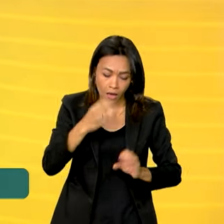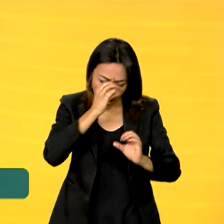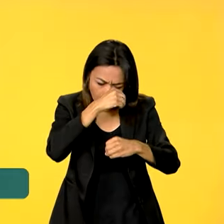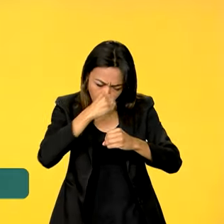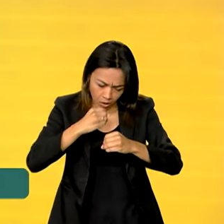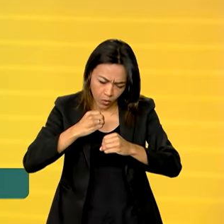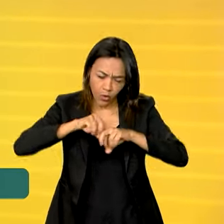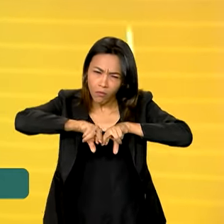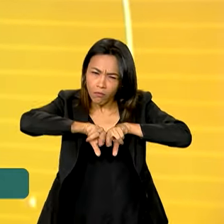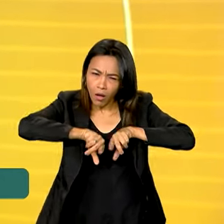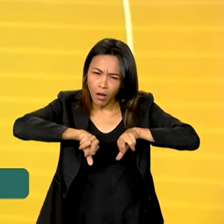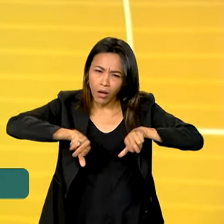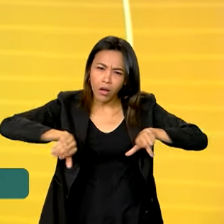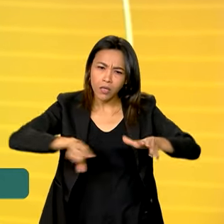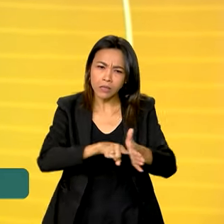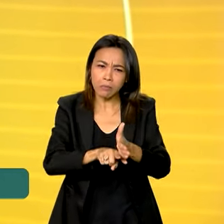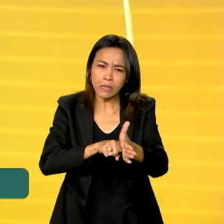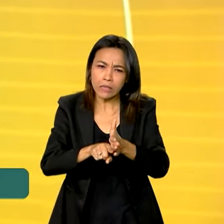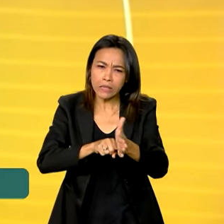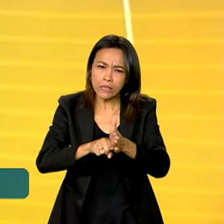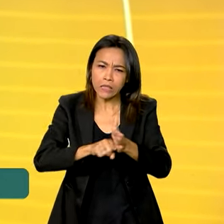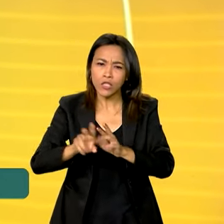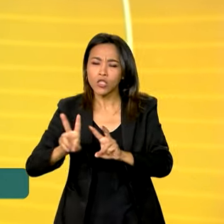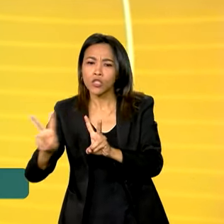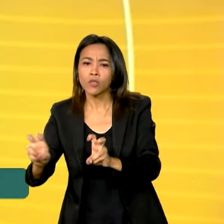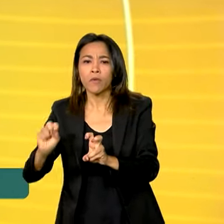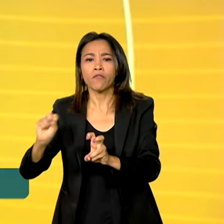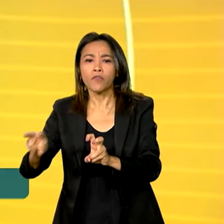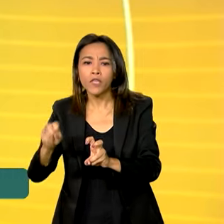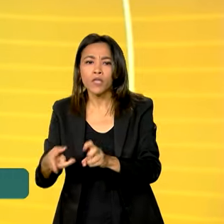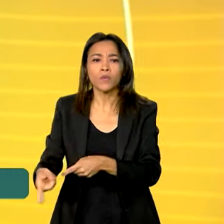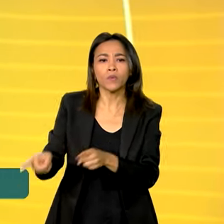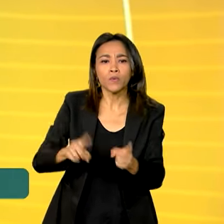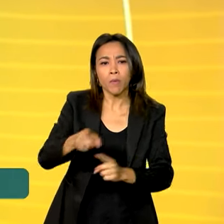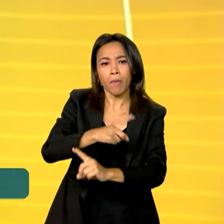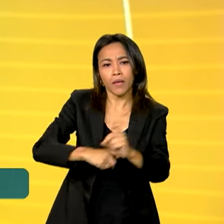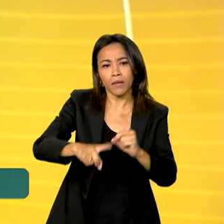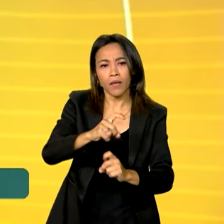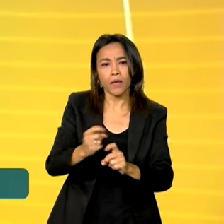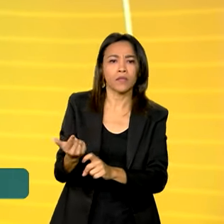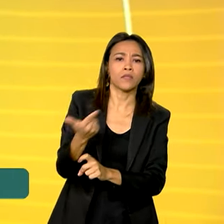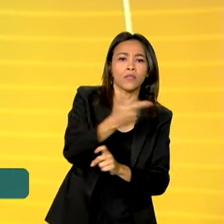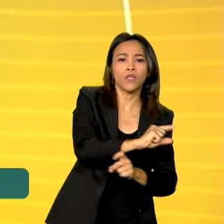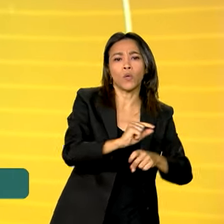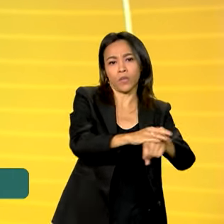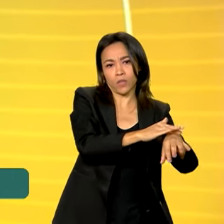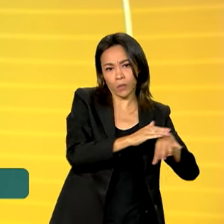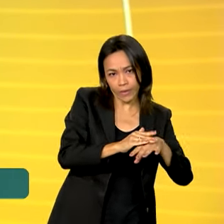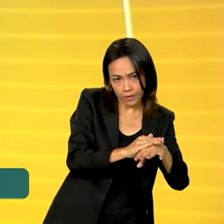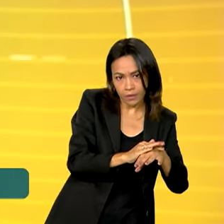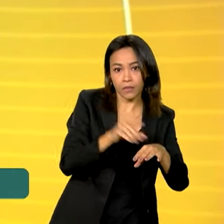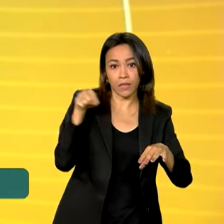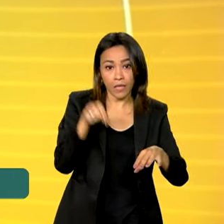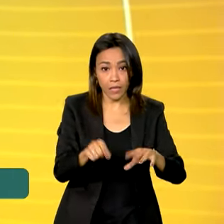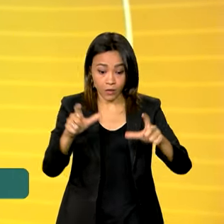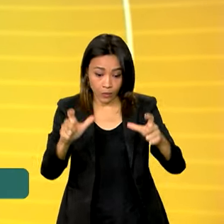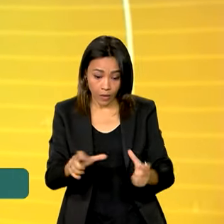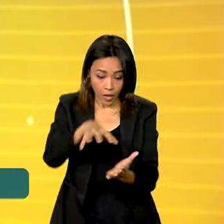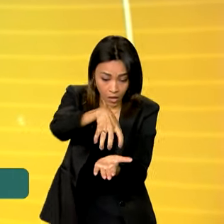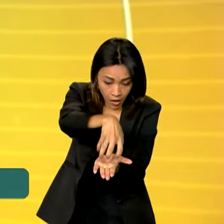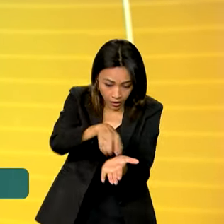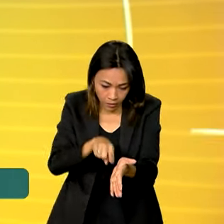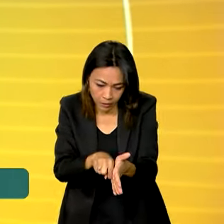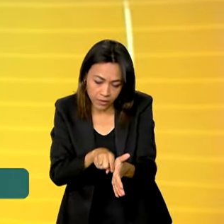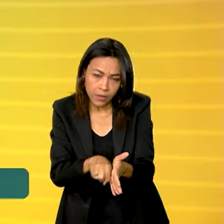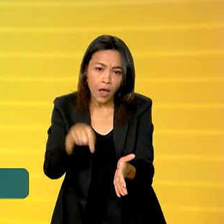pesquisas avançadas sobre vírus, bactérias e outros patógenos. A previsão de investimentos por meio do novo